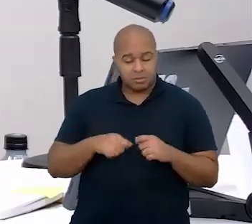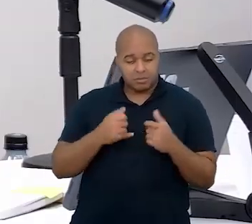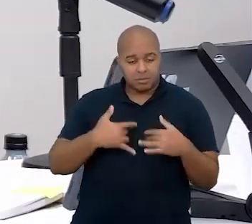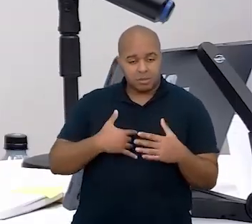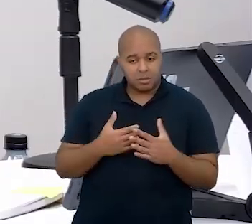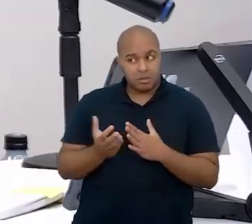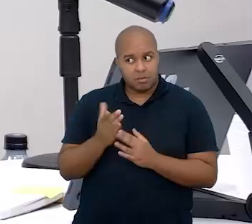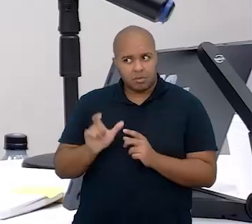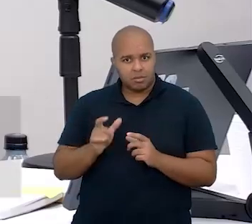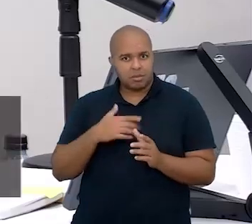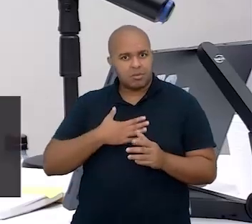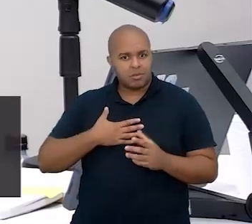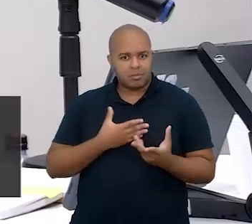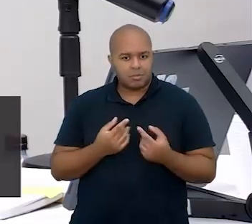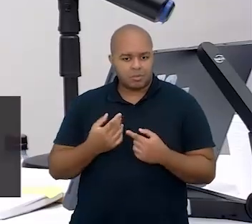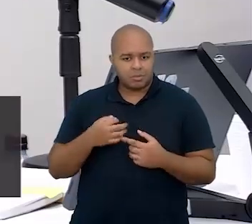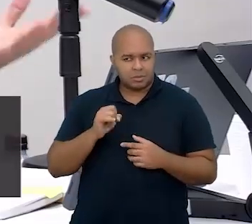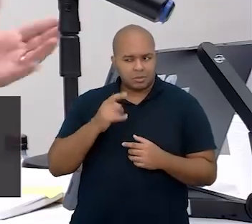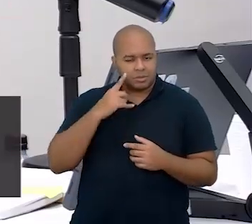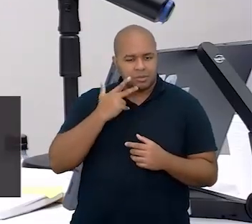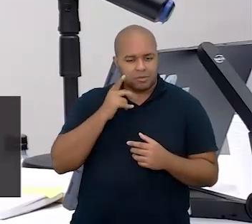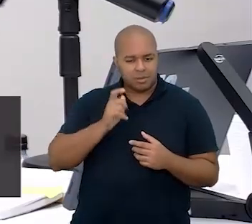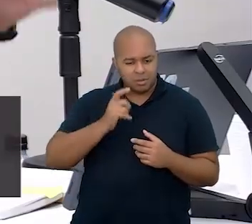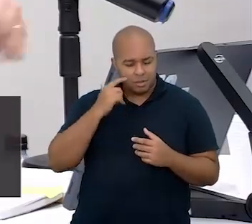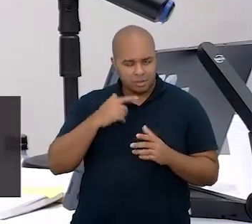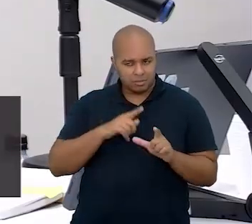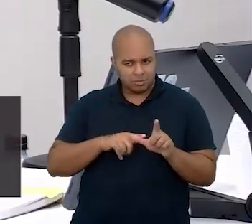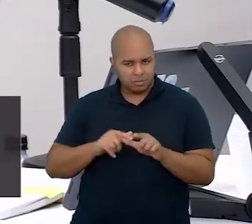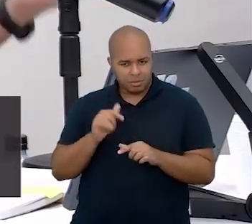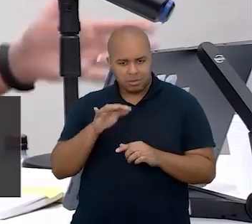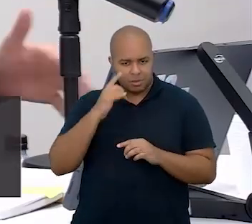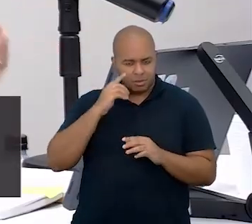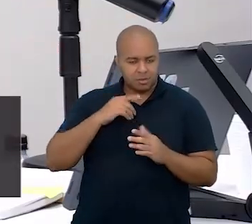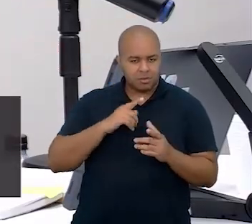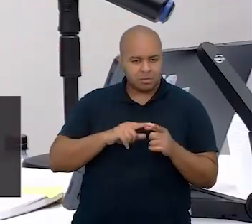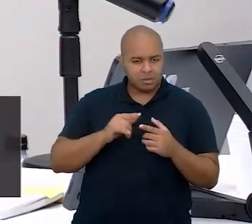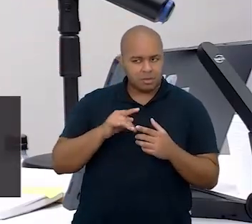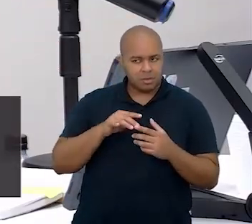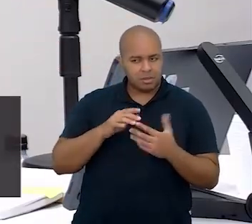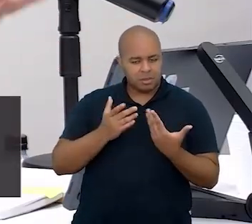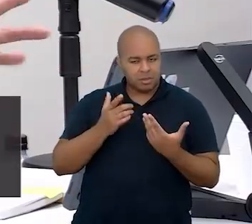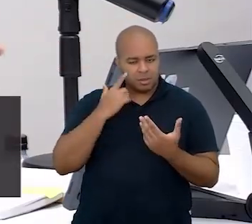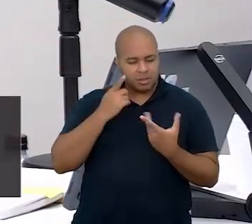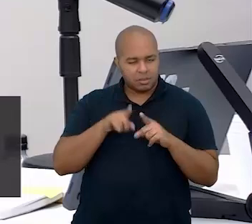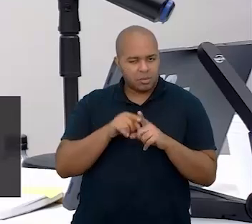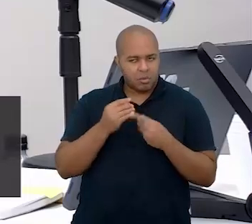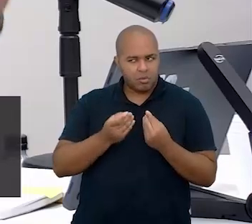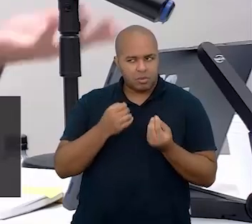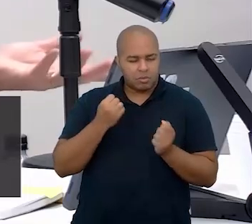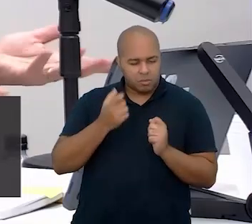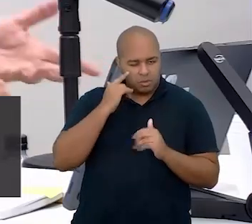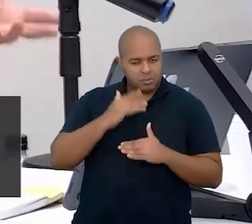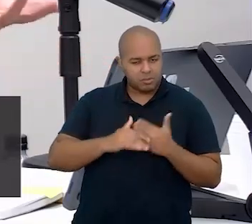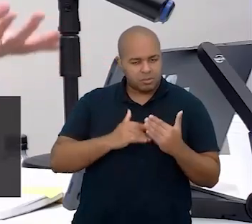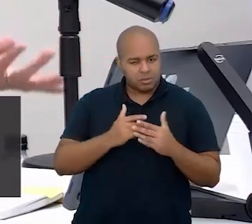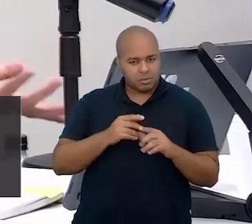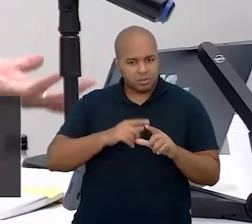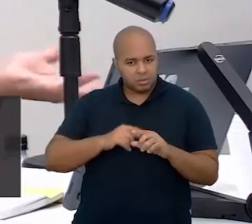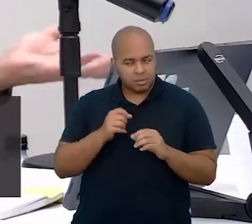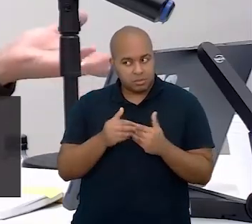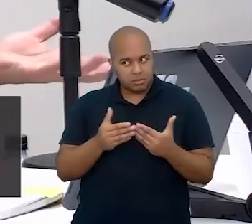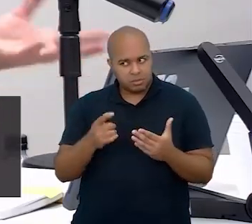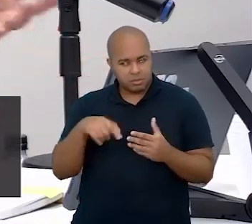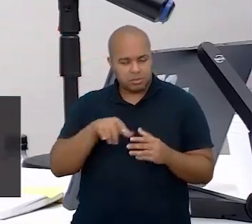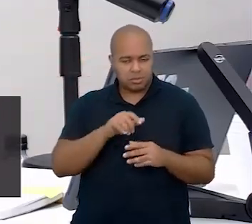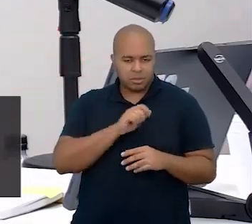falar de uma coisa que eu gosto bastante. Se a gente está falando em alfabetização e letramento, né? E como a gente pode desenvolver a leitura nos nossos